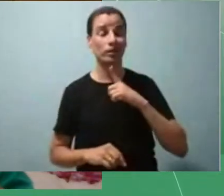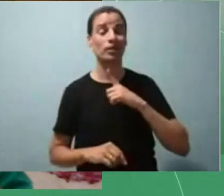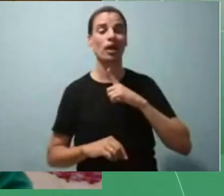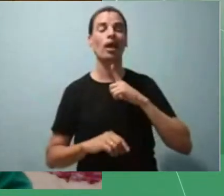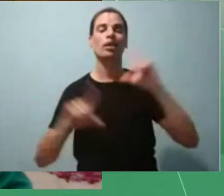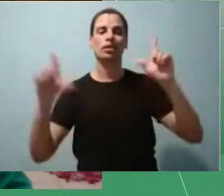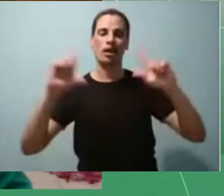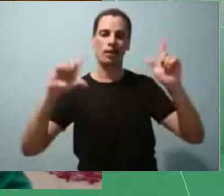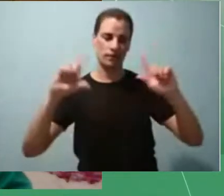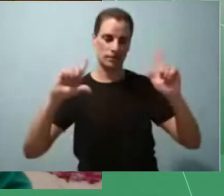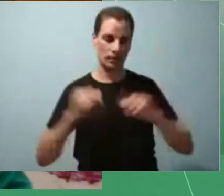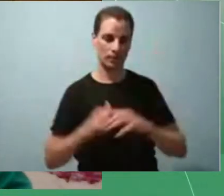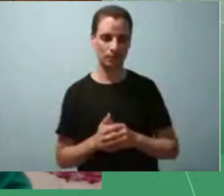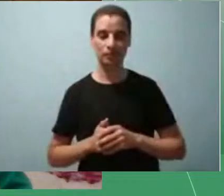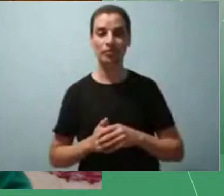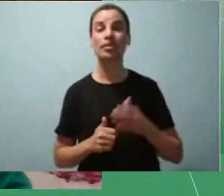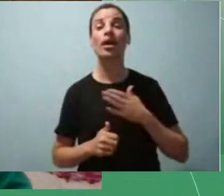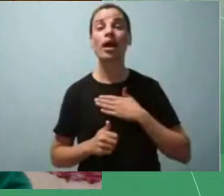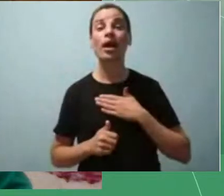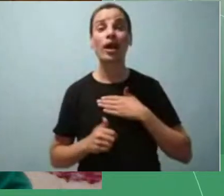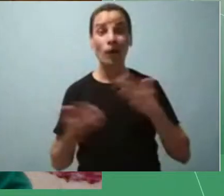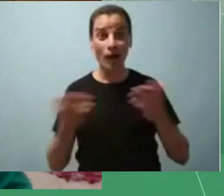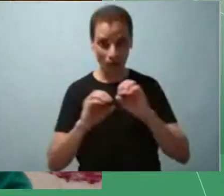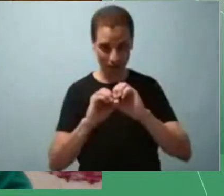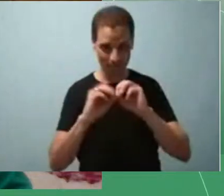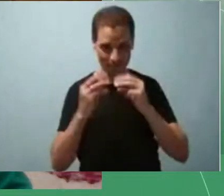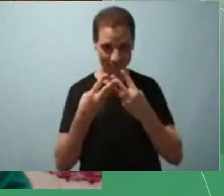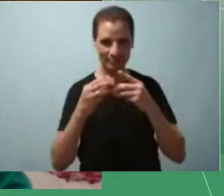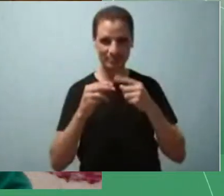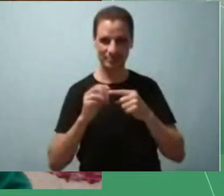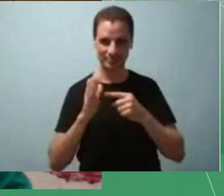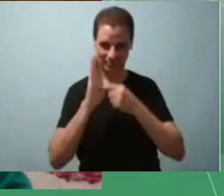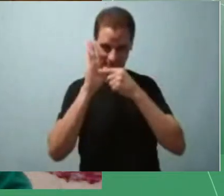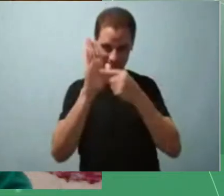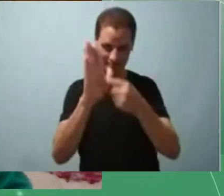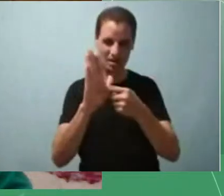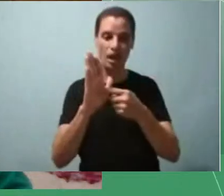professora aí eu quero só que você confirme por gentileza se vai aparecer